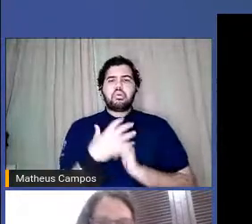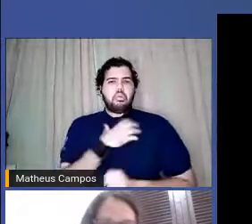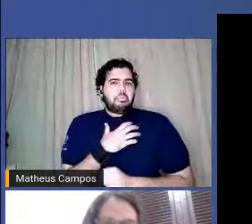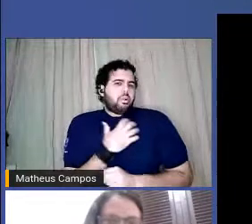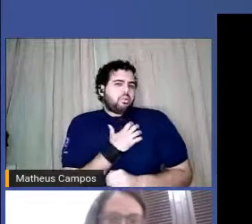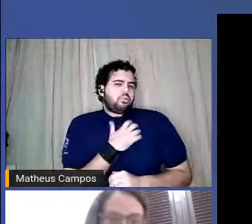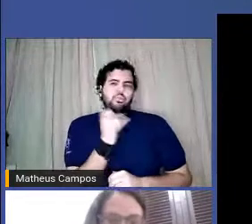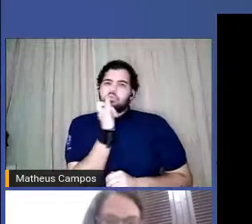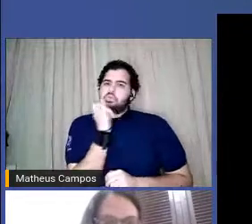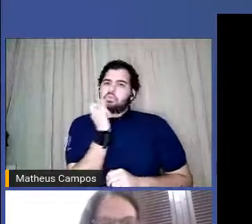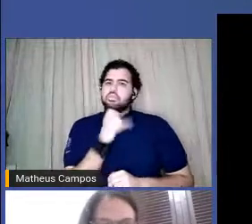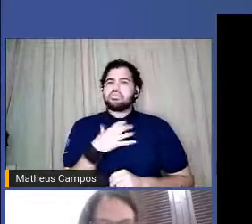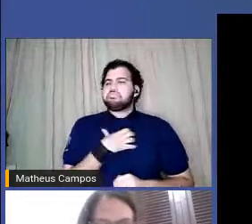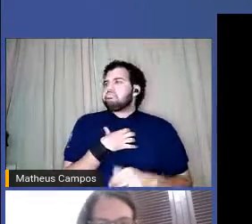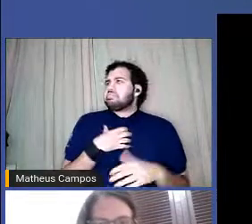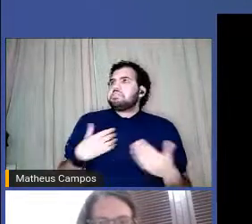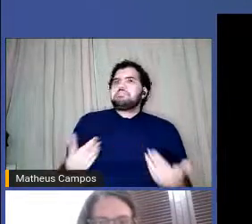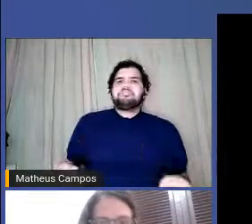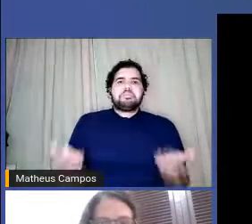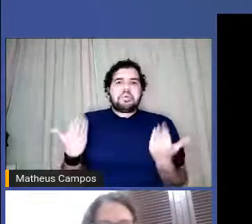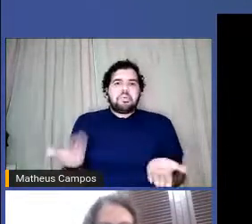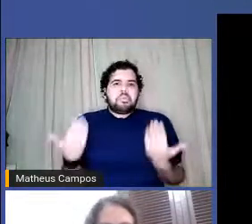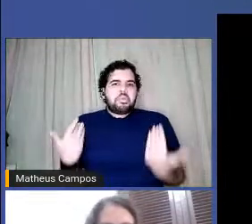forma mais leve, de uma forma mais